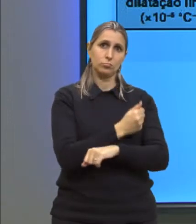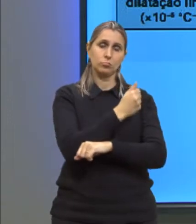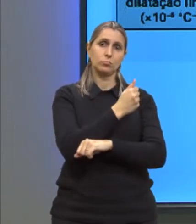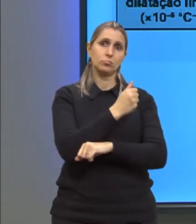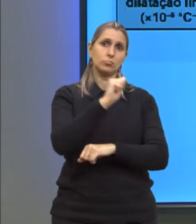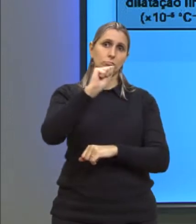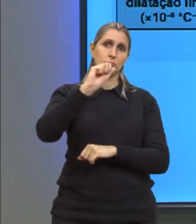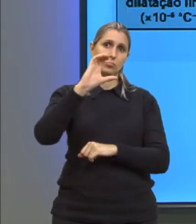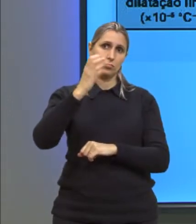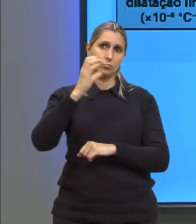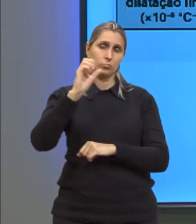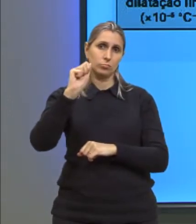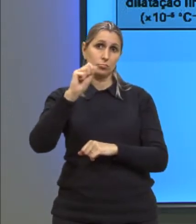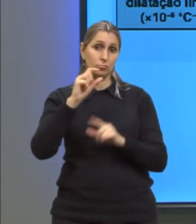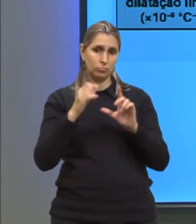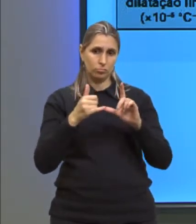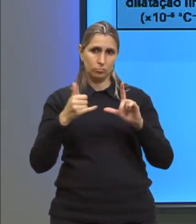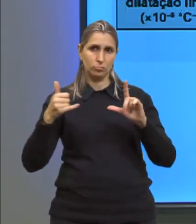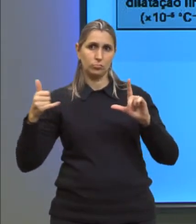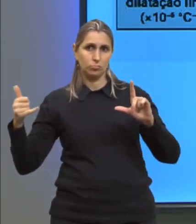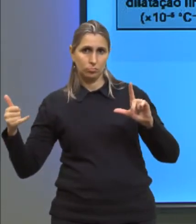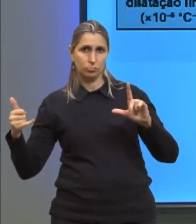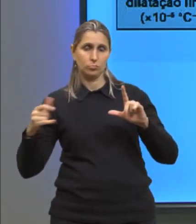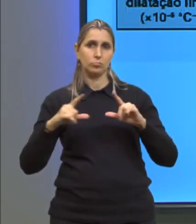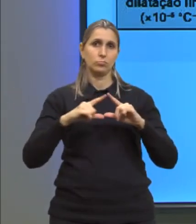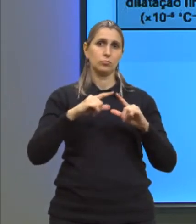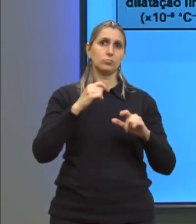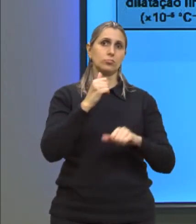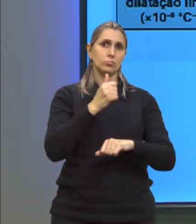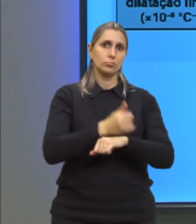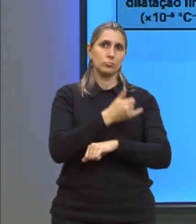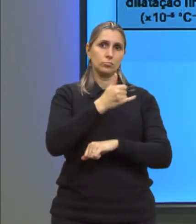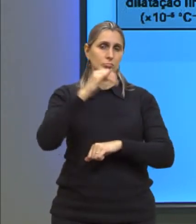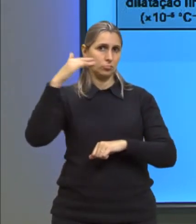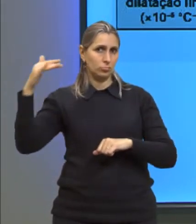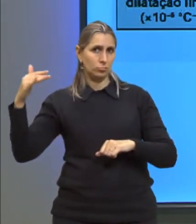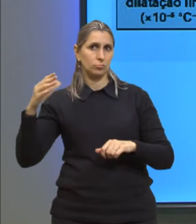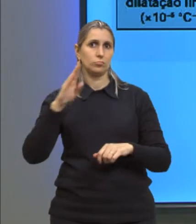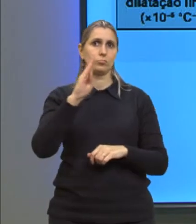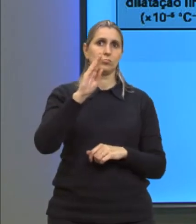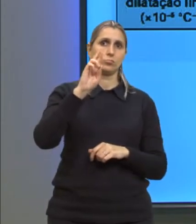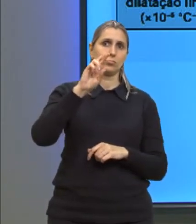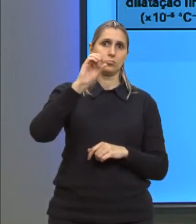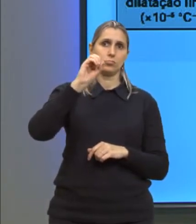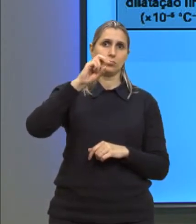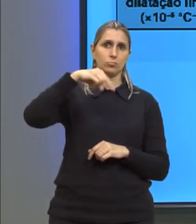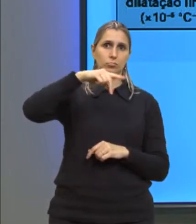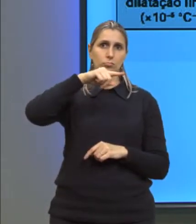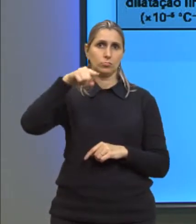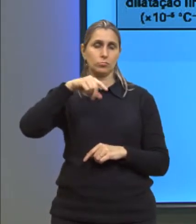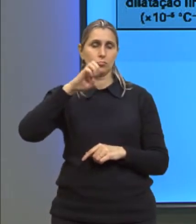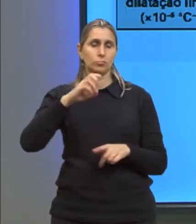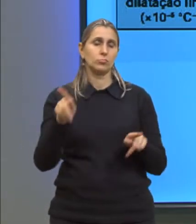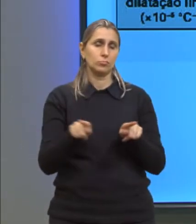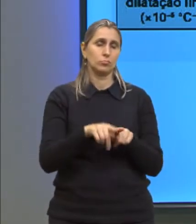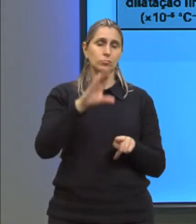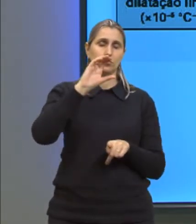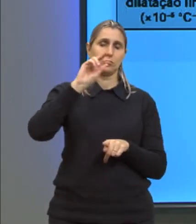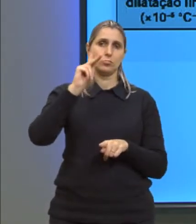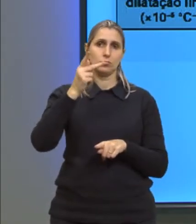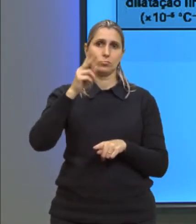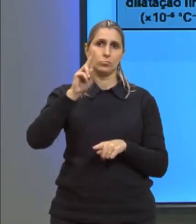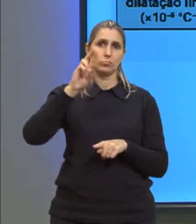coeficiente de dilatação linear, do alumínio, do bronze, do chumbo, do